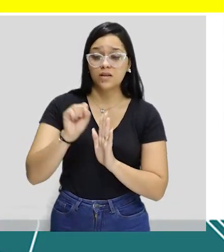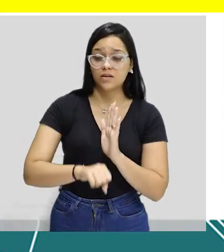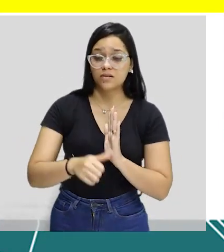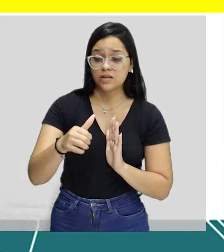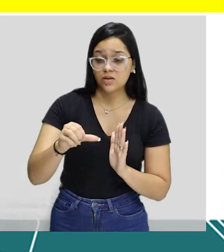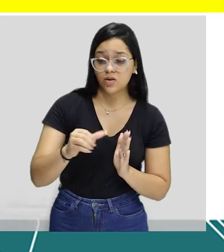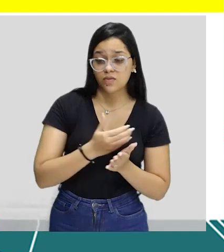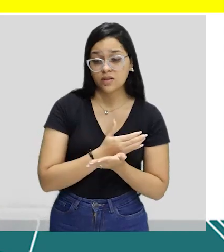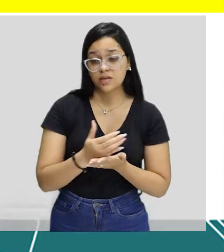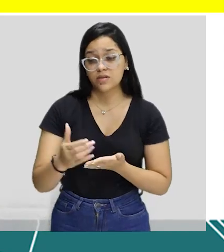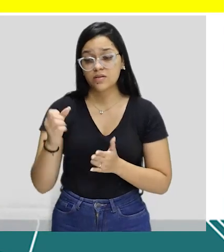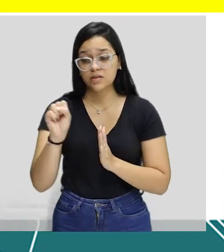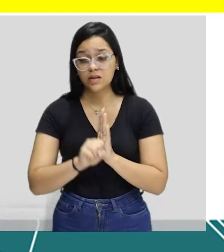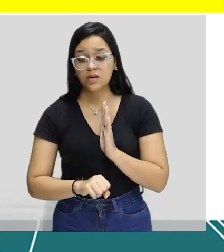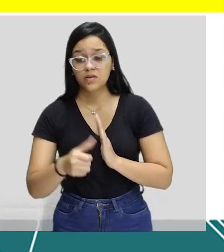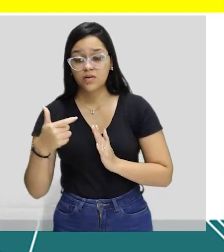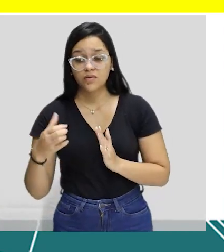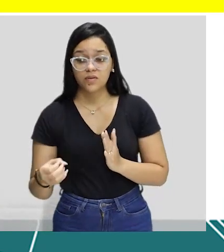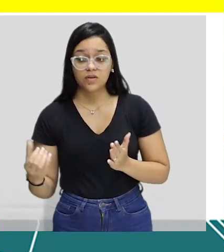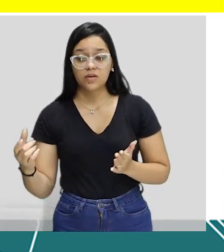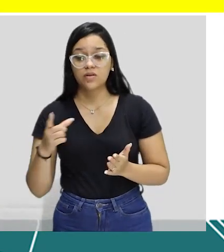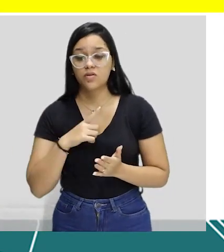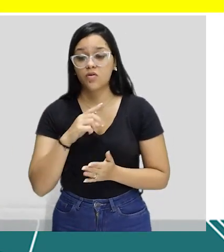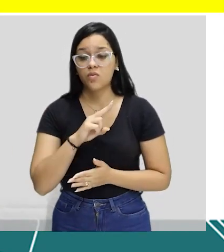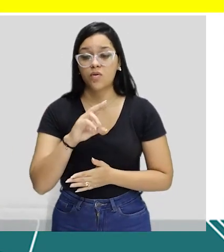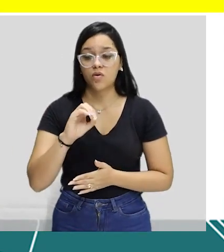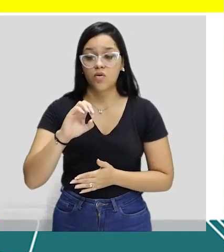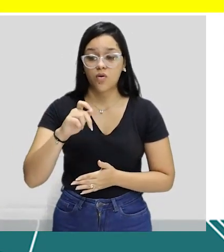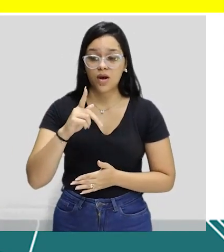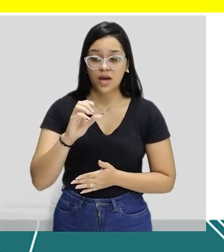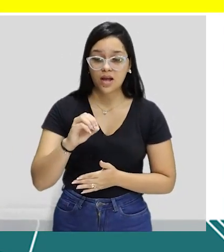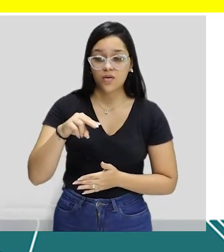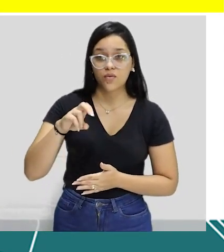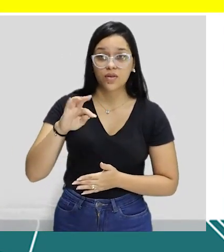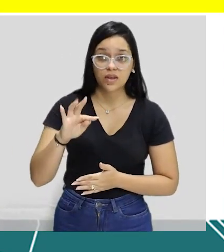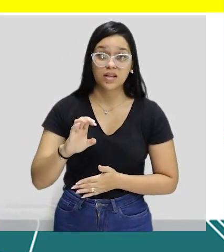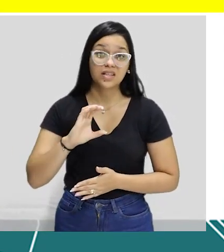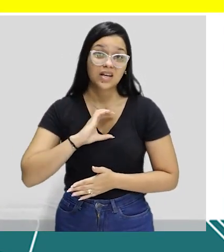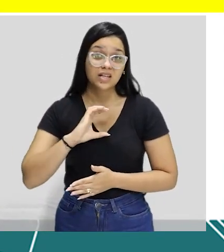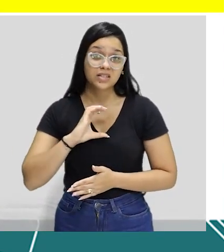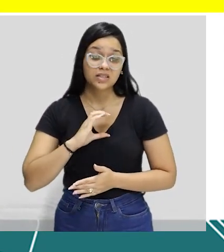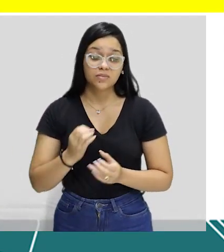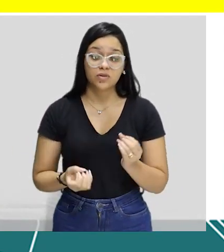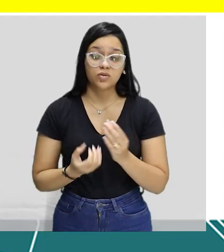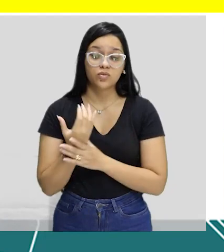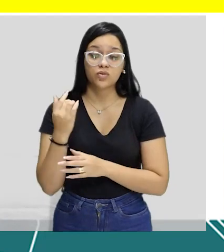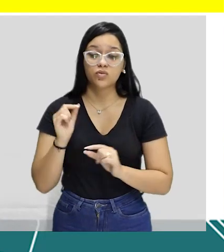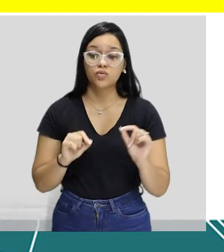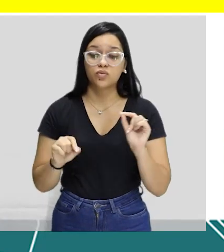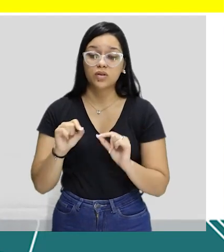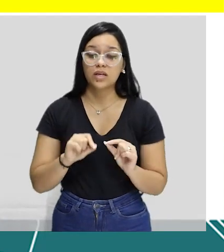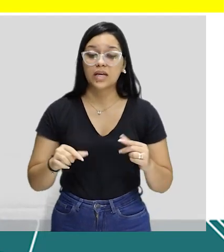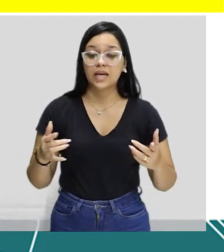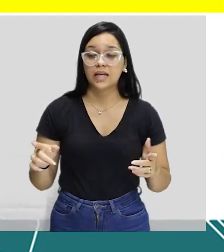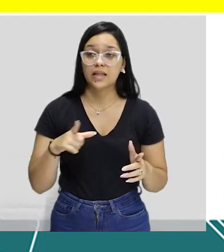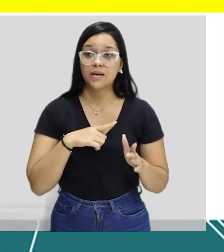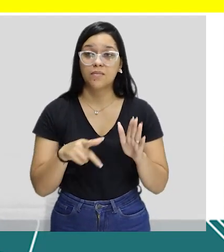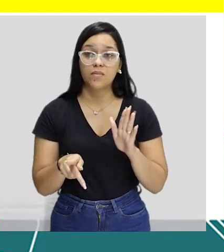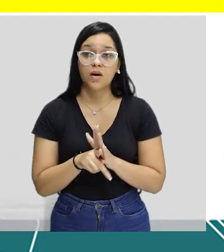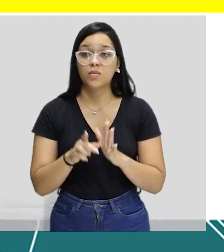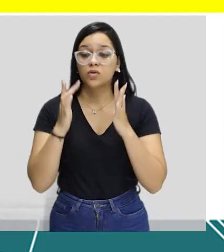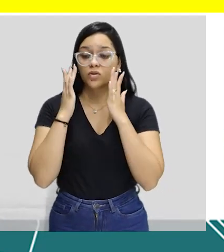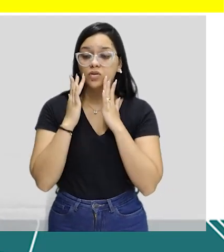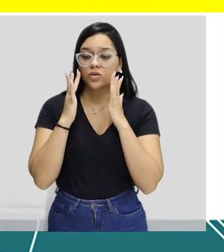início do século XX, o maranhense, chamado Coelho Neto de Caxias, produz, inclusive, obras para o teatro